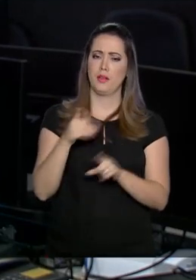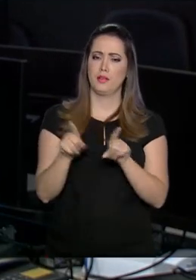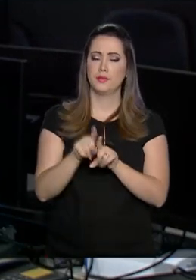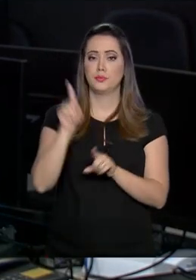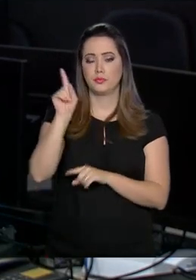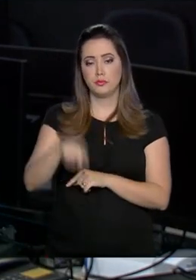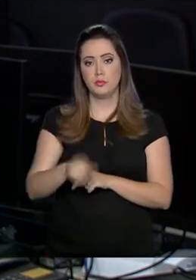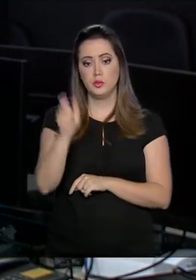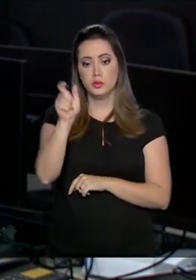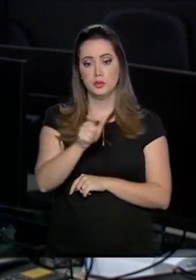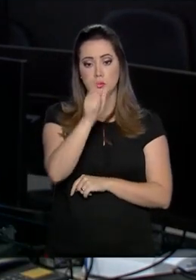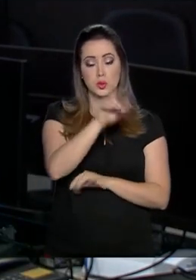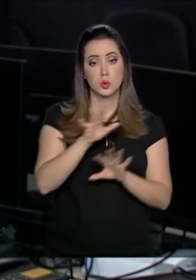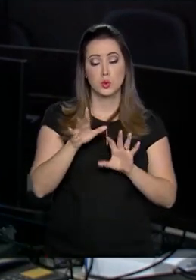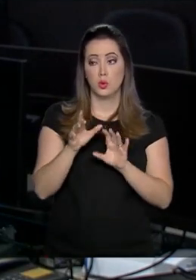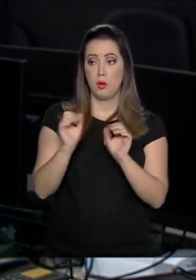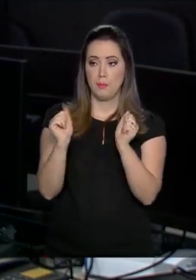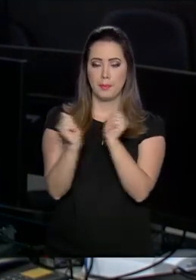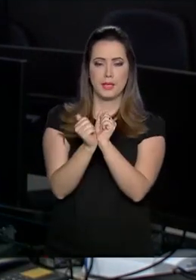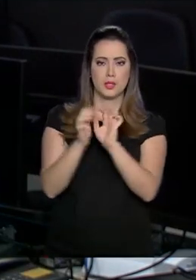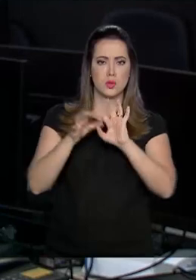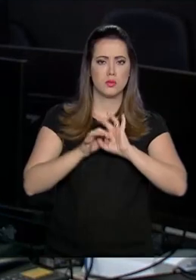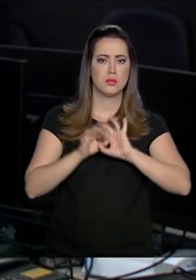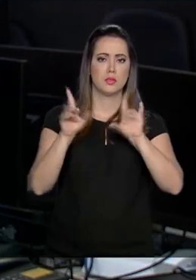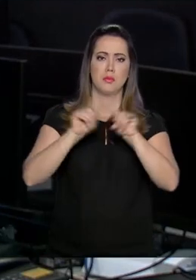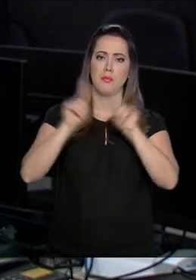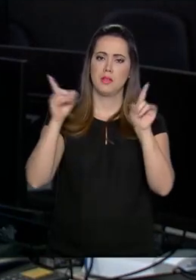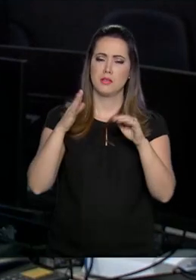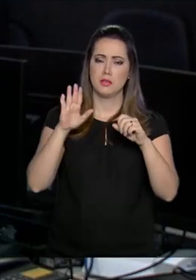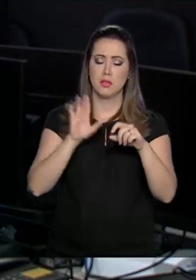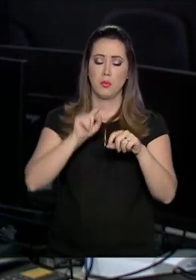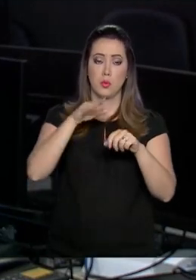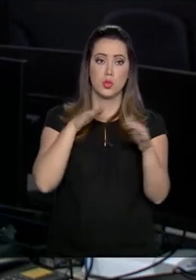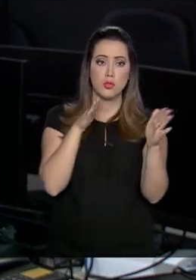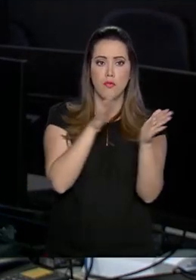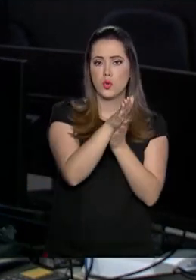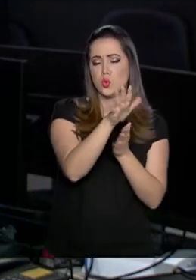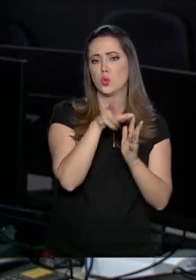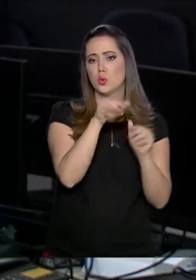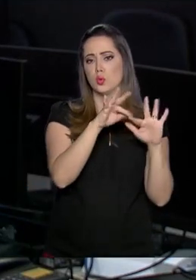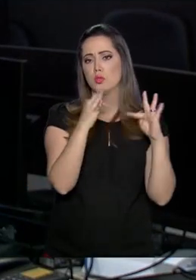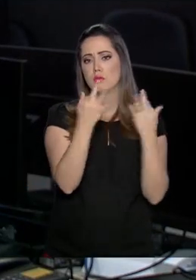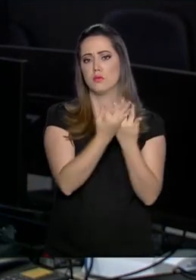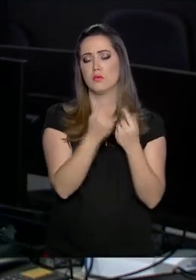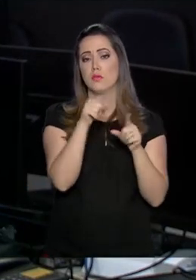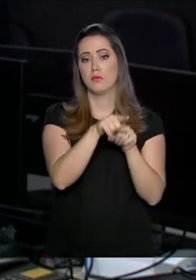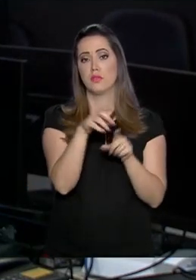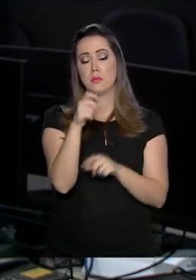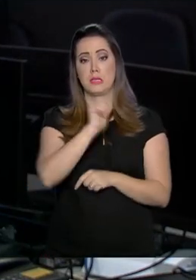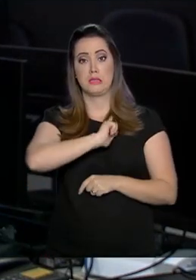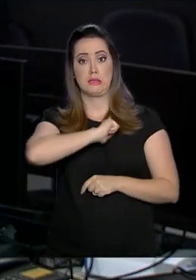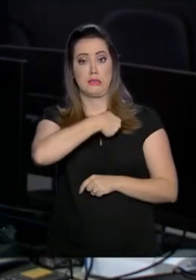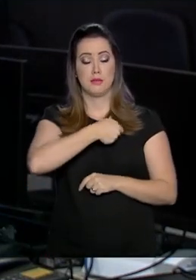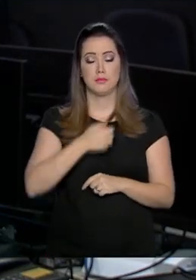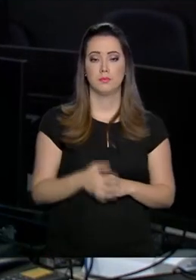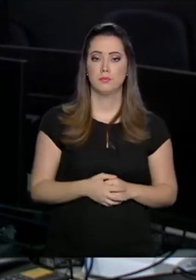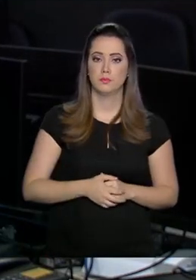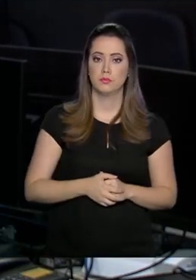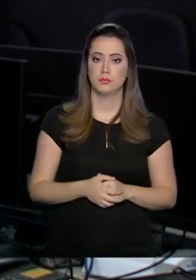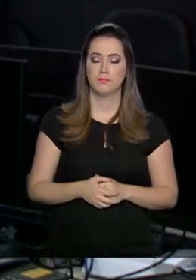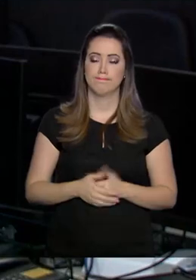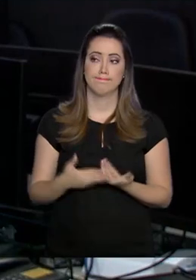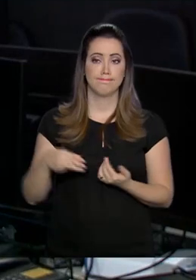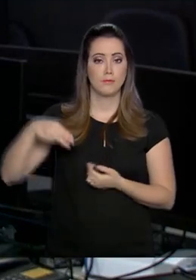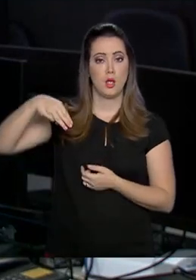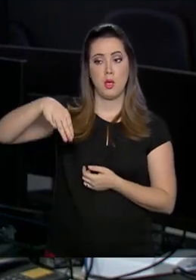da prisão domiciliar em que estava, mas que à noite refugiou-se com toda a família na Embaixada da Espanha. Maduro